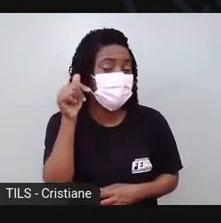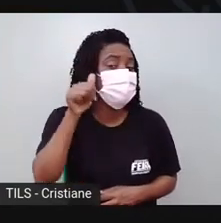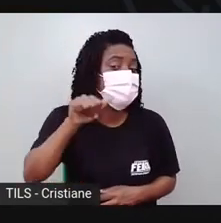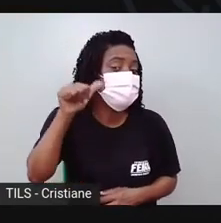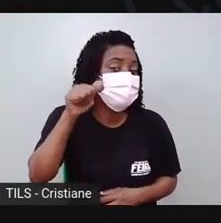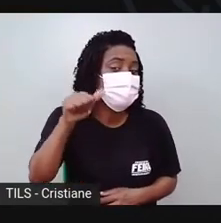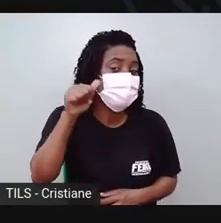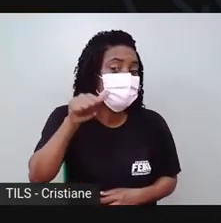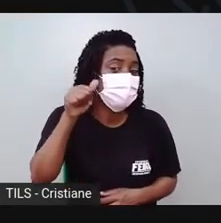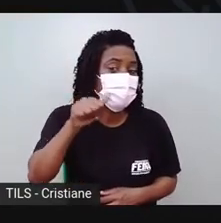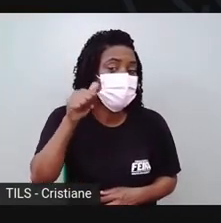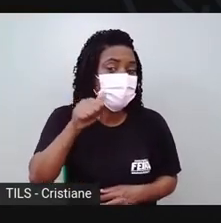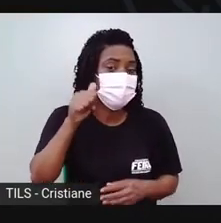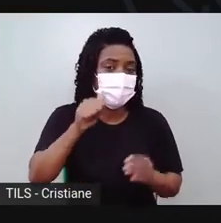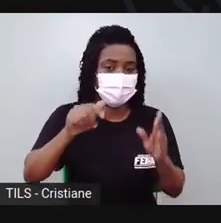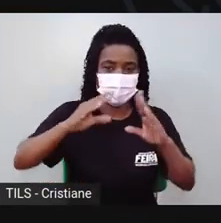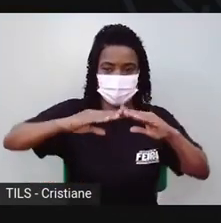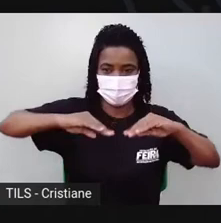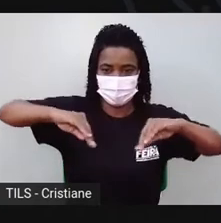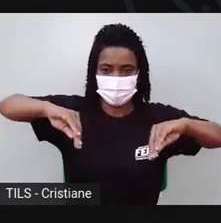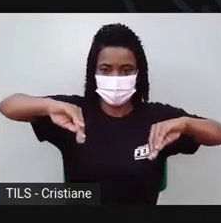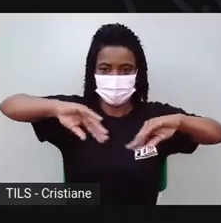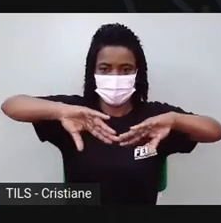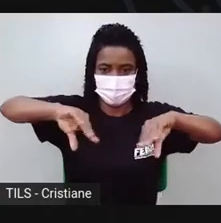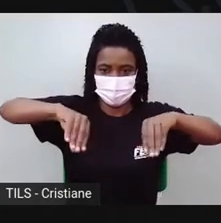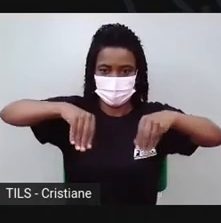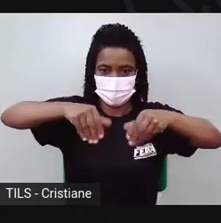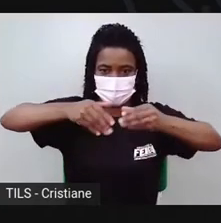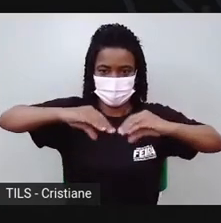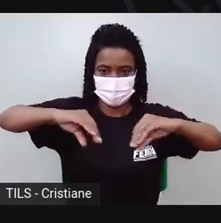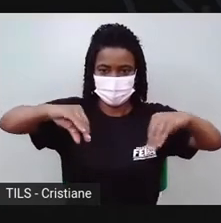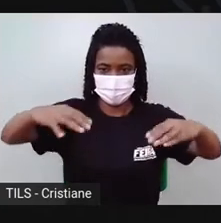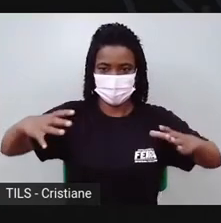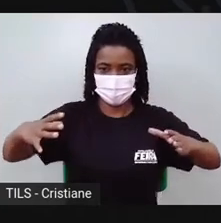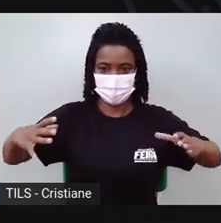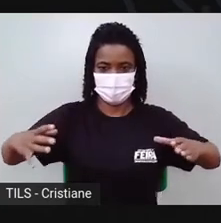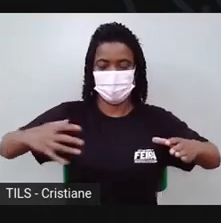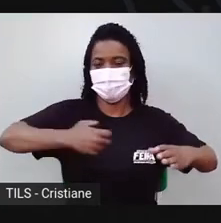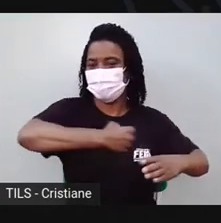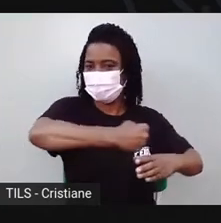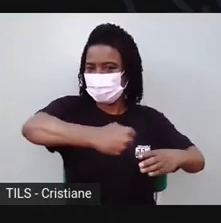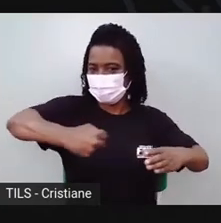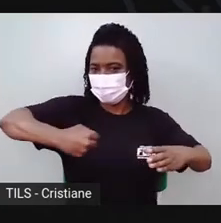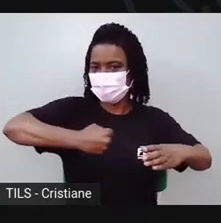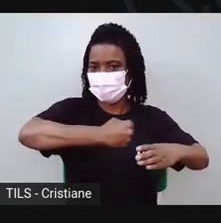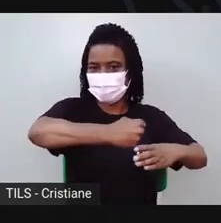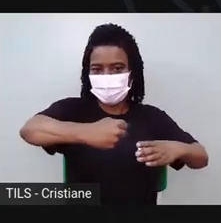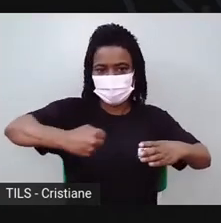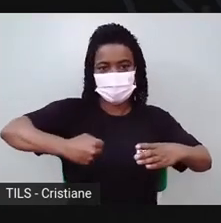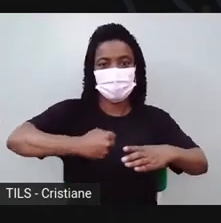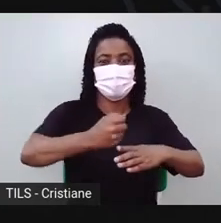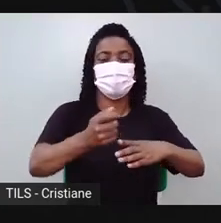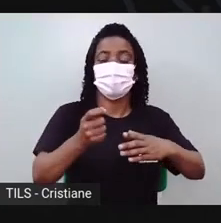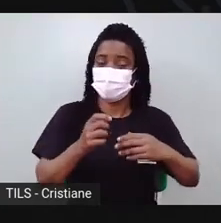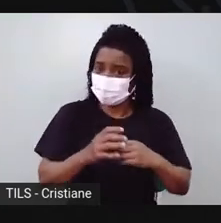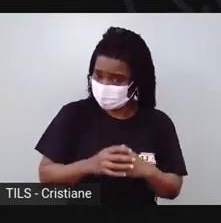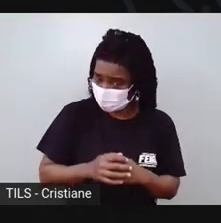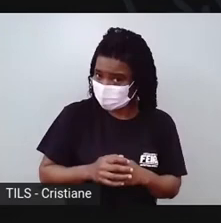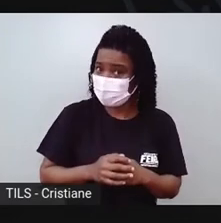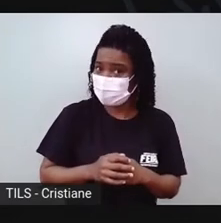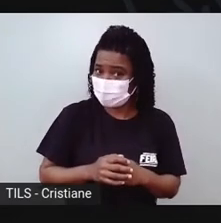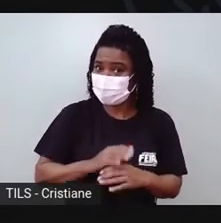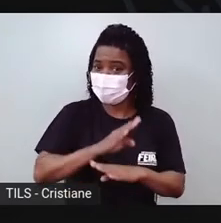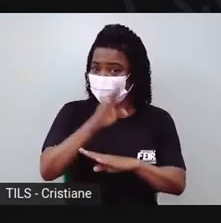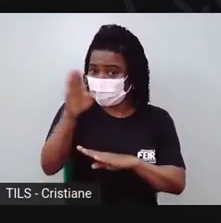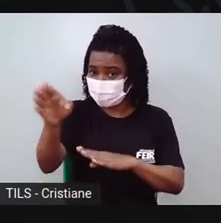as panelas de barro, elas trabalham com cerâmica também. Vão buscar no rio